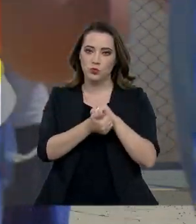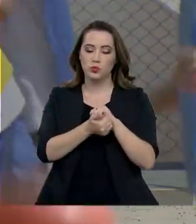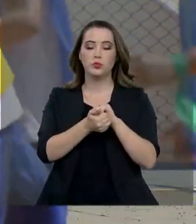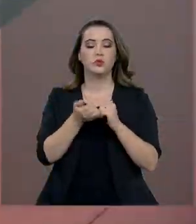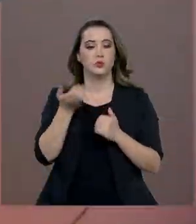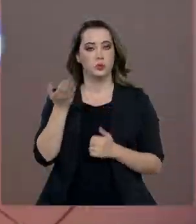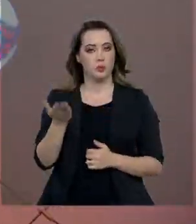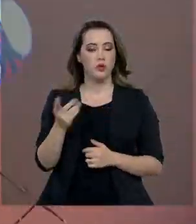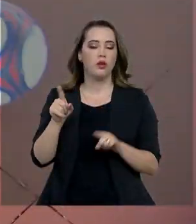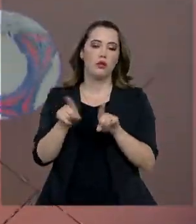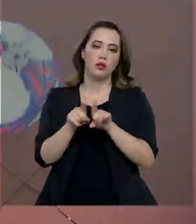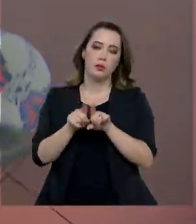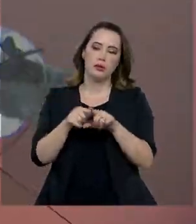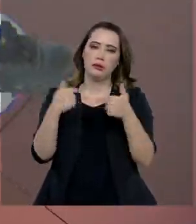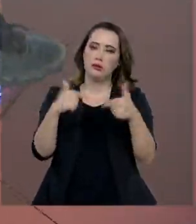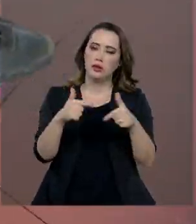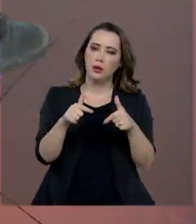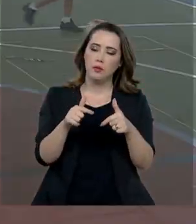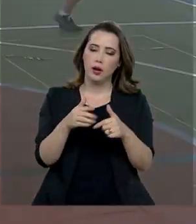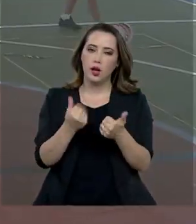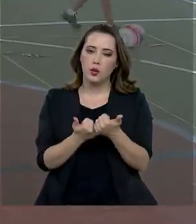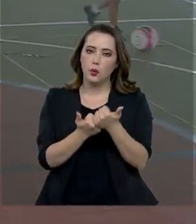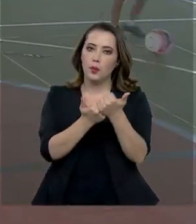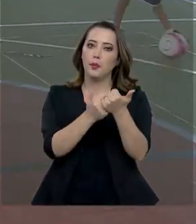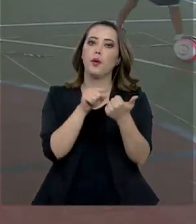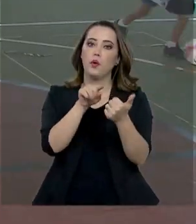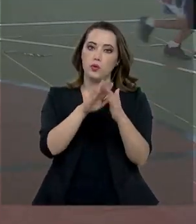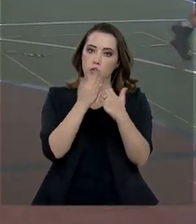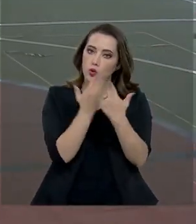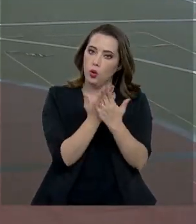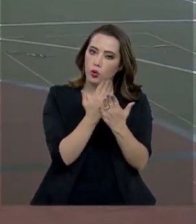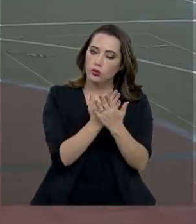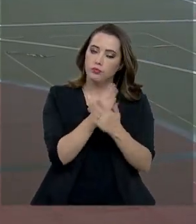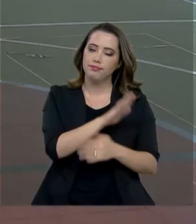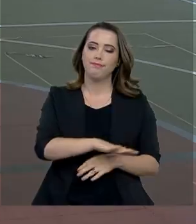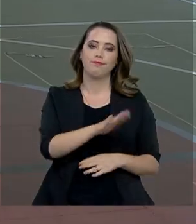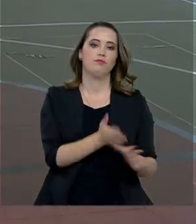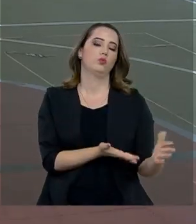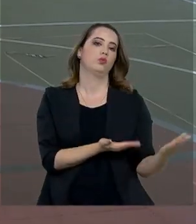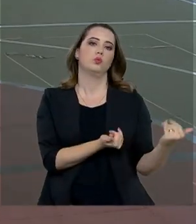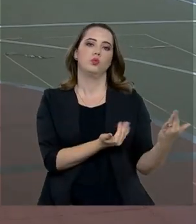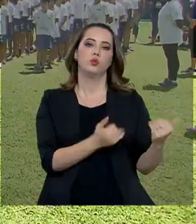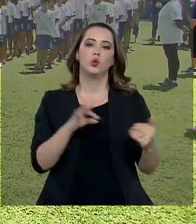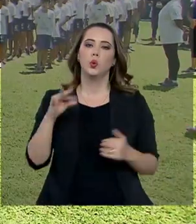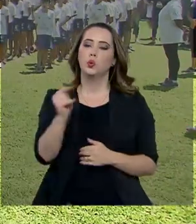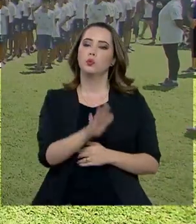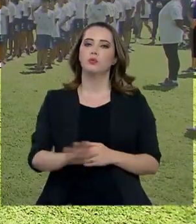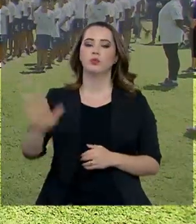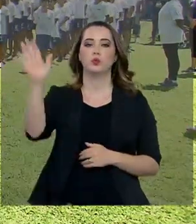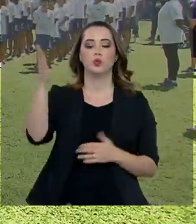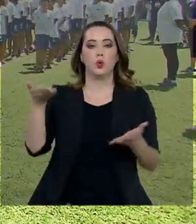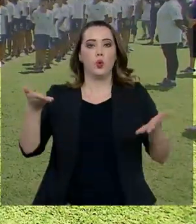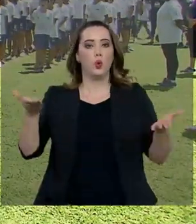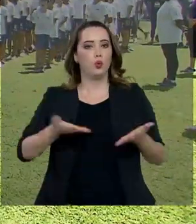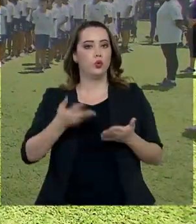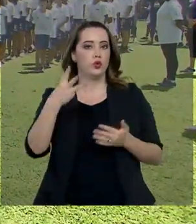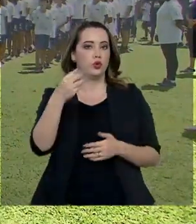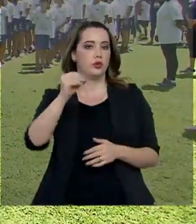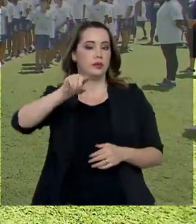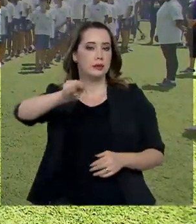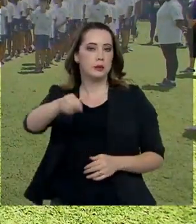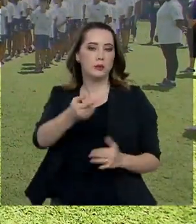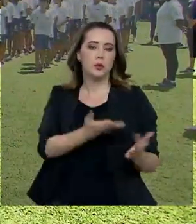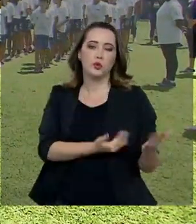Profesp, que também atua no acompanhamento escolar de crianças e adolescentes em todo o país. Atualmente, 30 mil